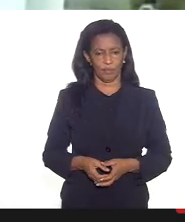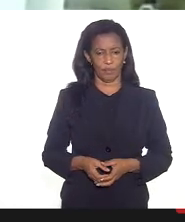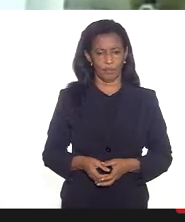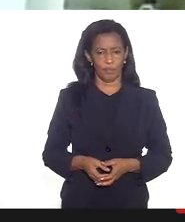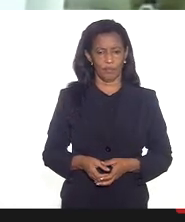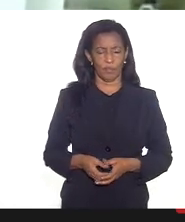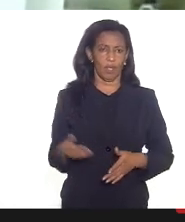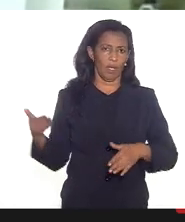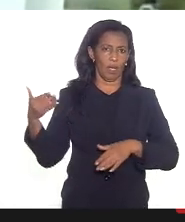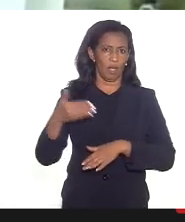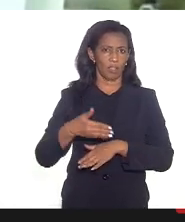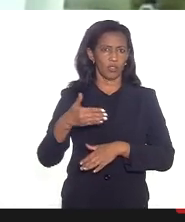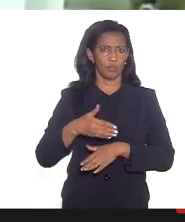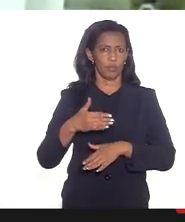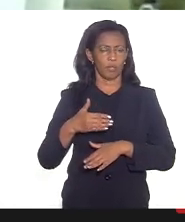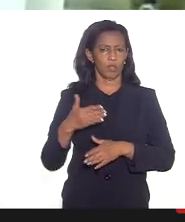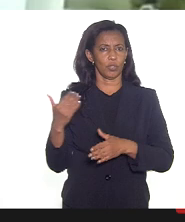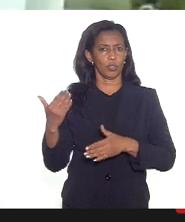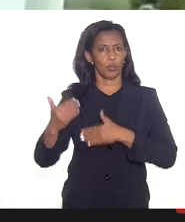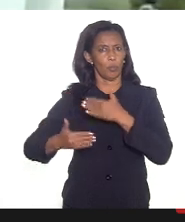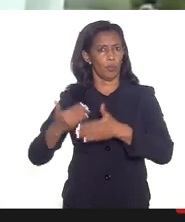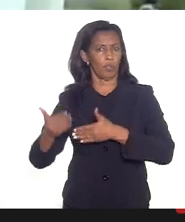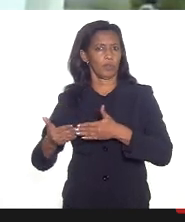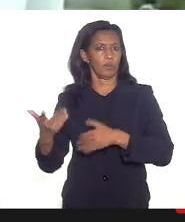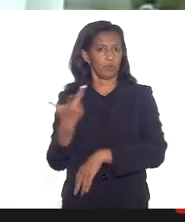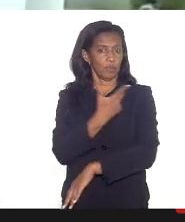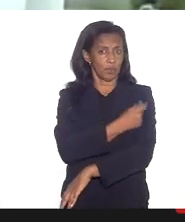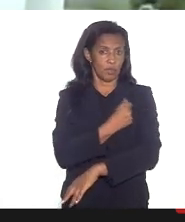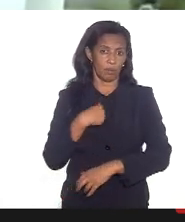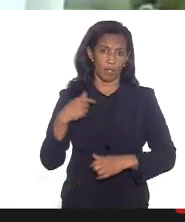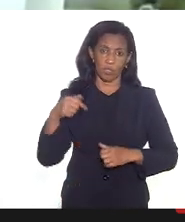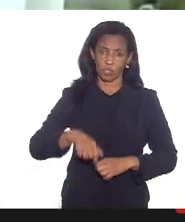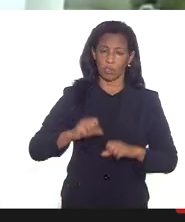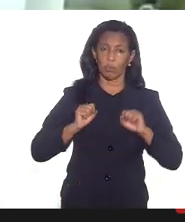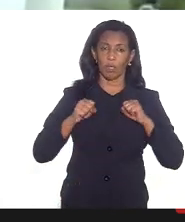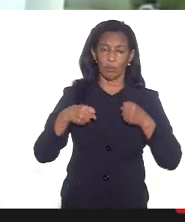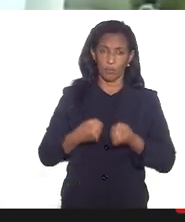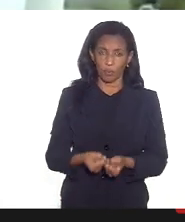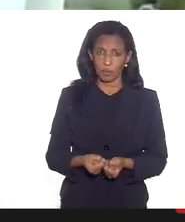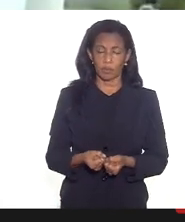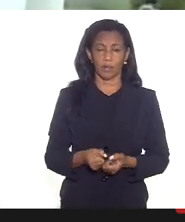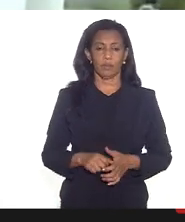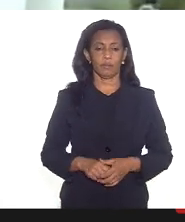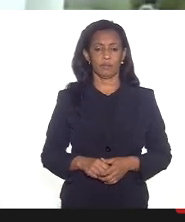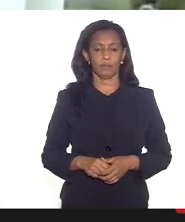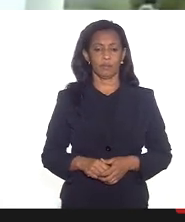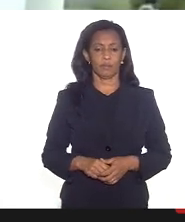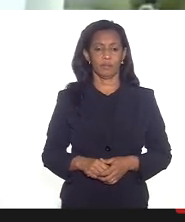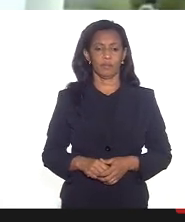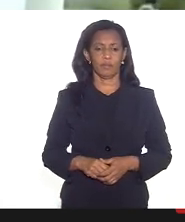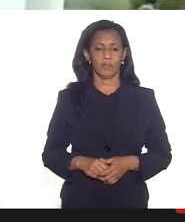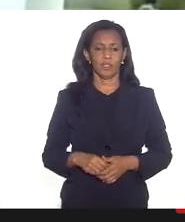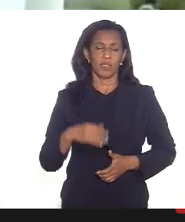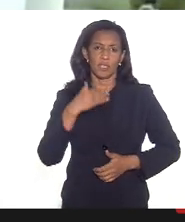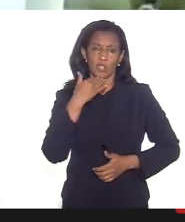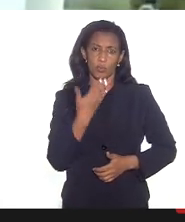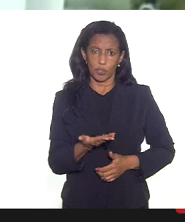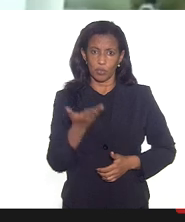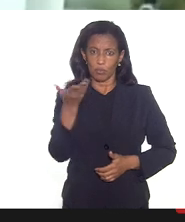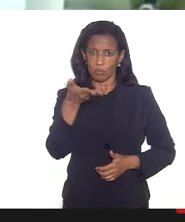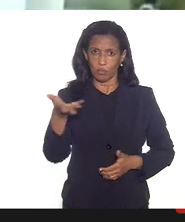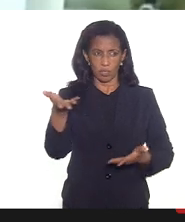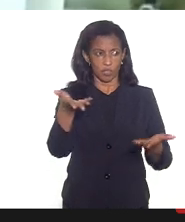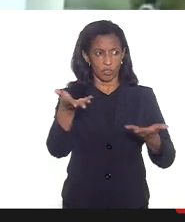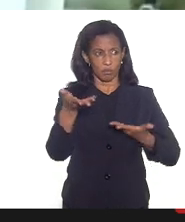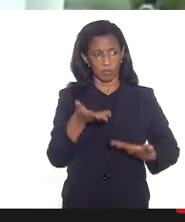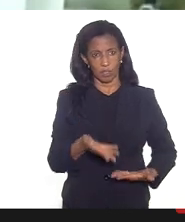ativamente no processo de vacinação mas a gente está aqui para reforçar essa demanda que vocês estão trazendo